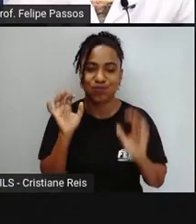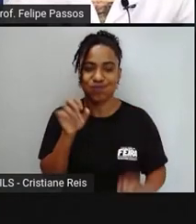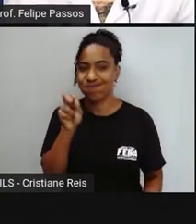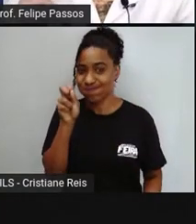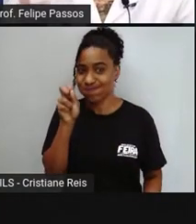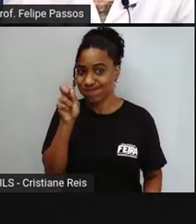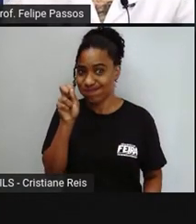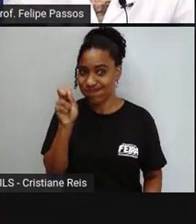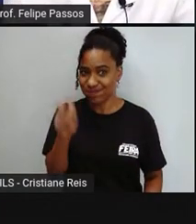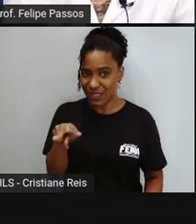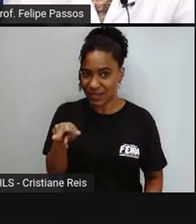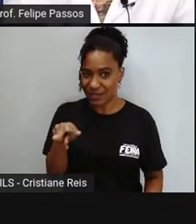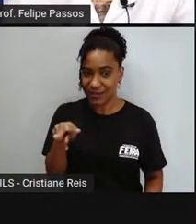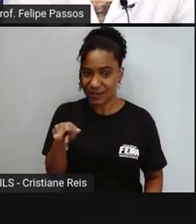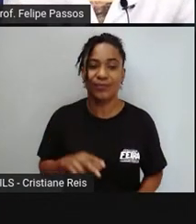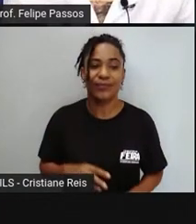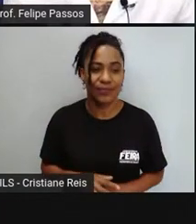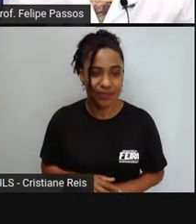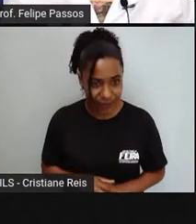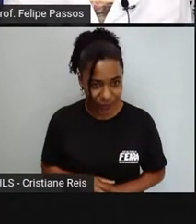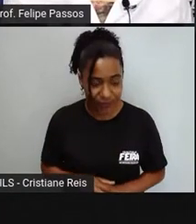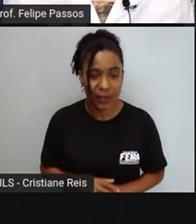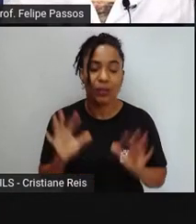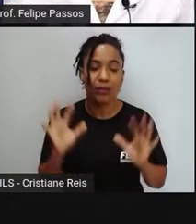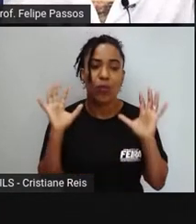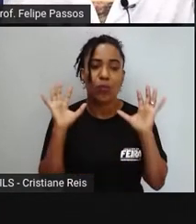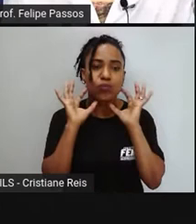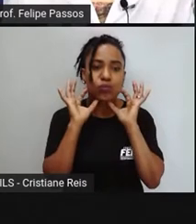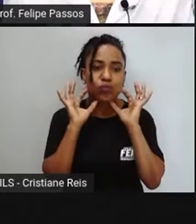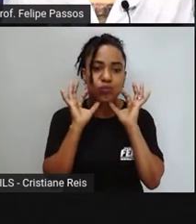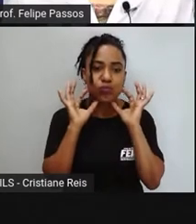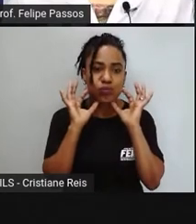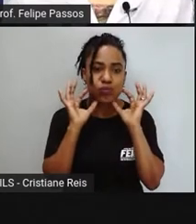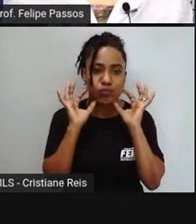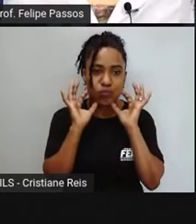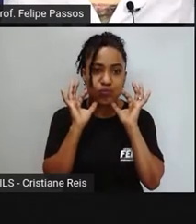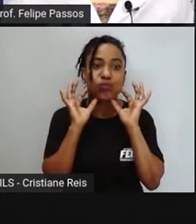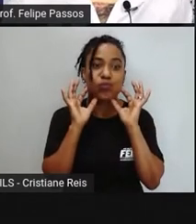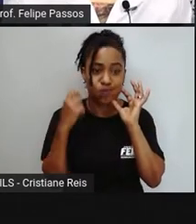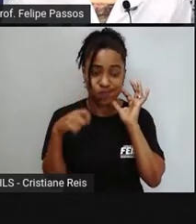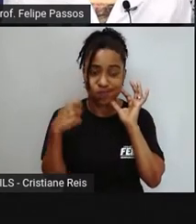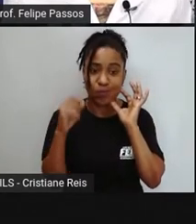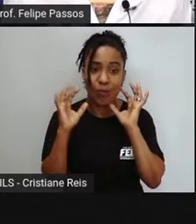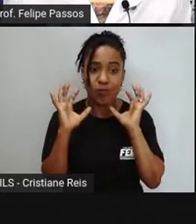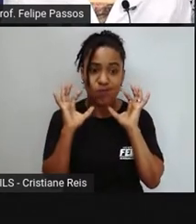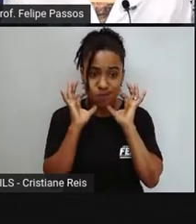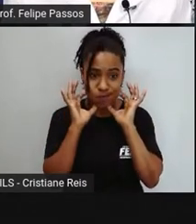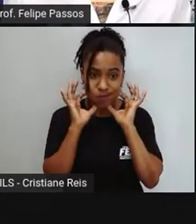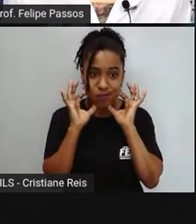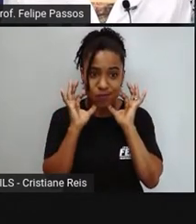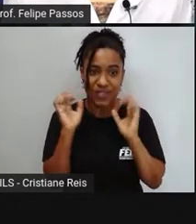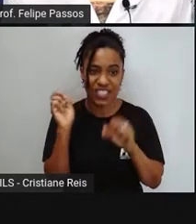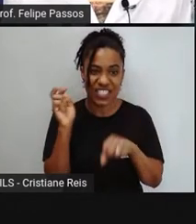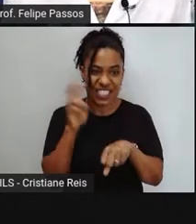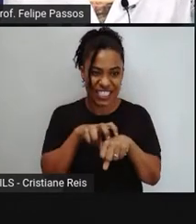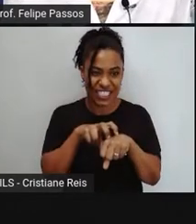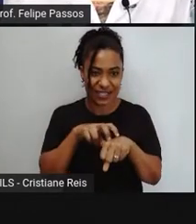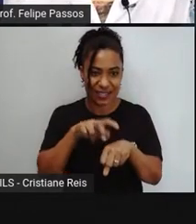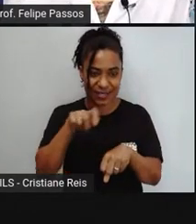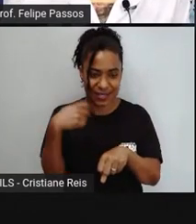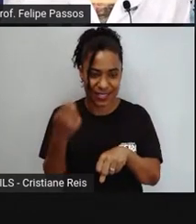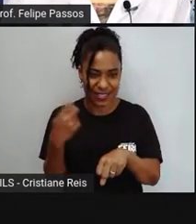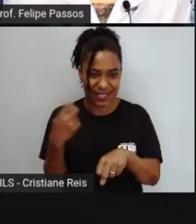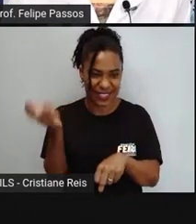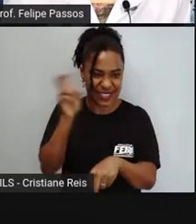e além de ser produzido por uma glândula, precisa ser inoculado. Inocular significa injetar, colocar